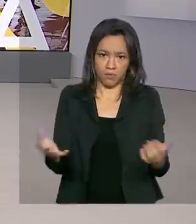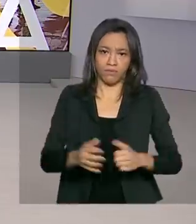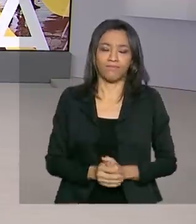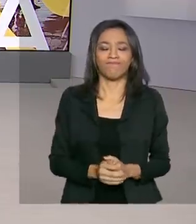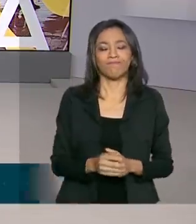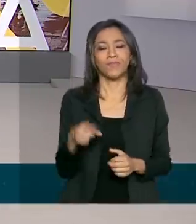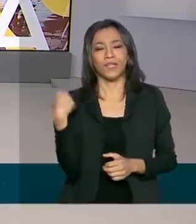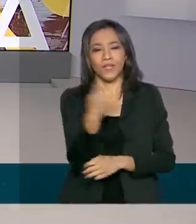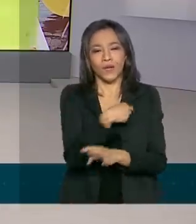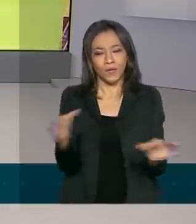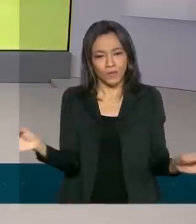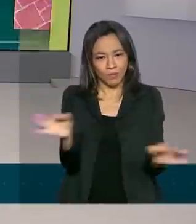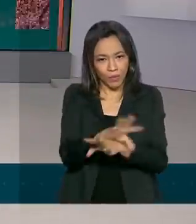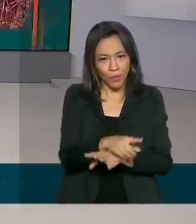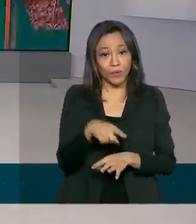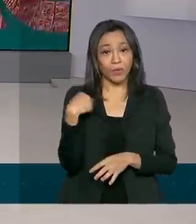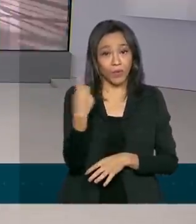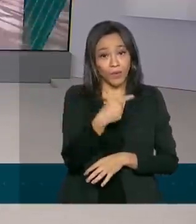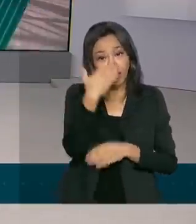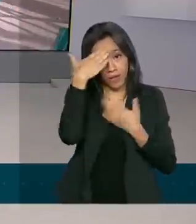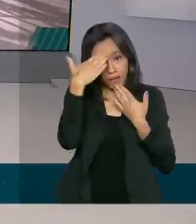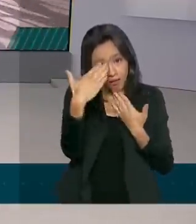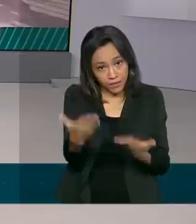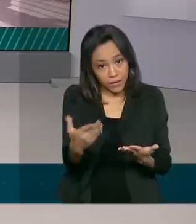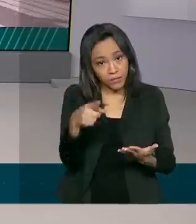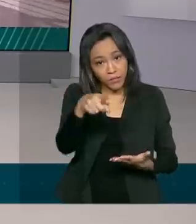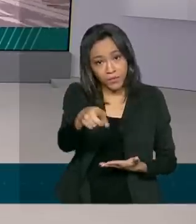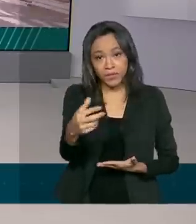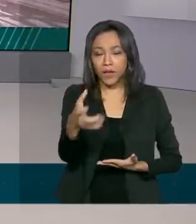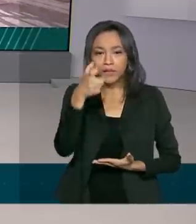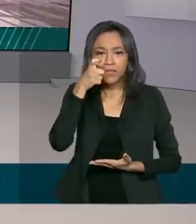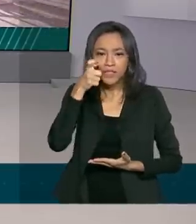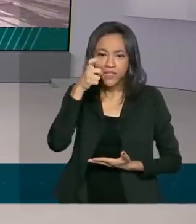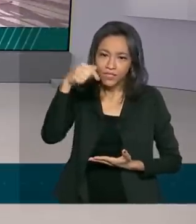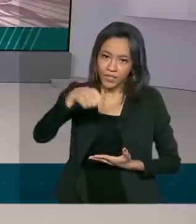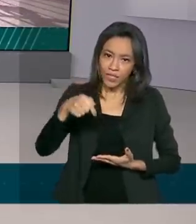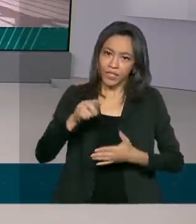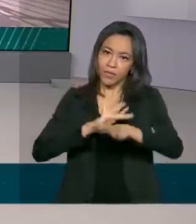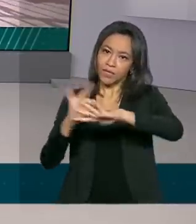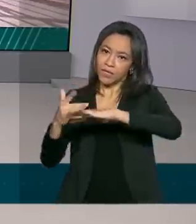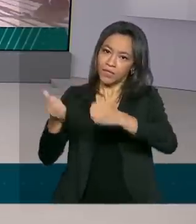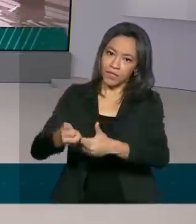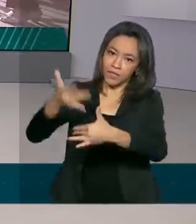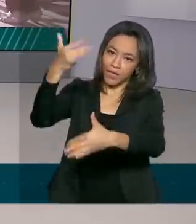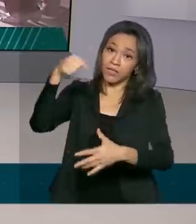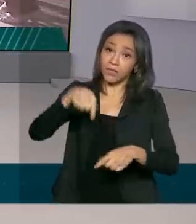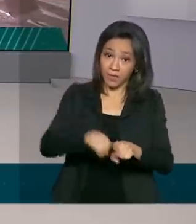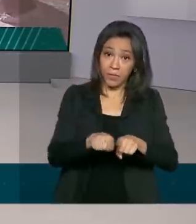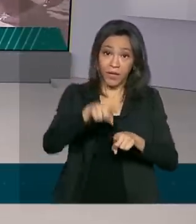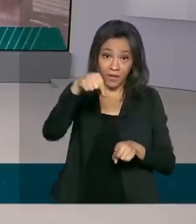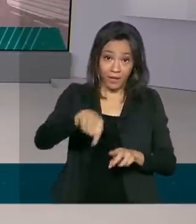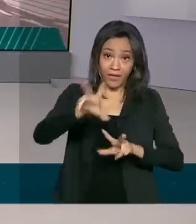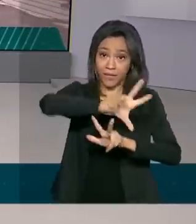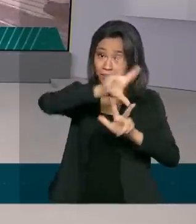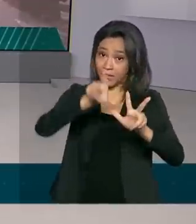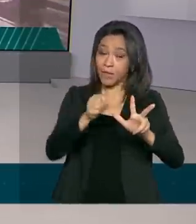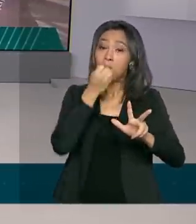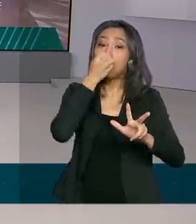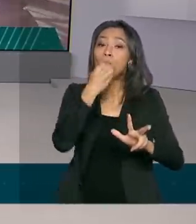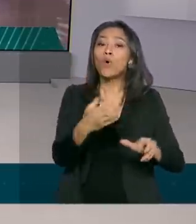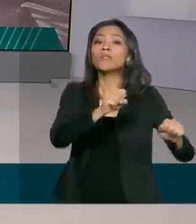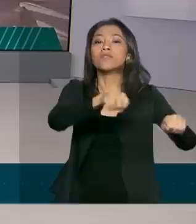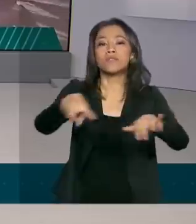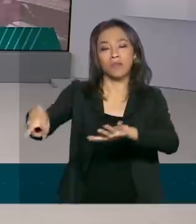O Brasil em Dia fica por aqui. A gente agradece a sua audiência aí pelas redes sociais, também aqui na TV Brasil. Boa semana pra você.